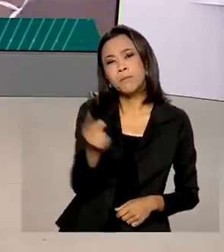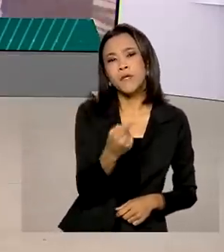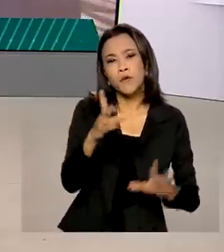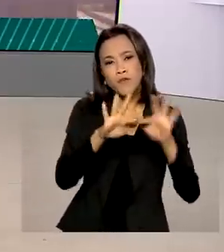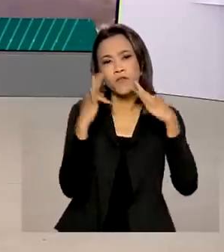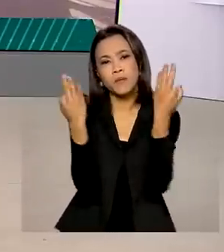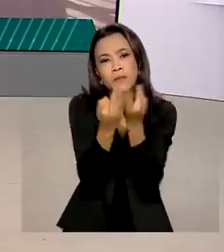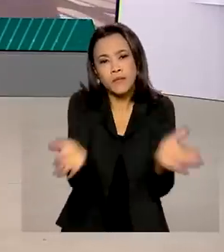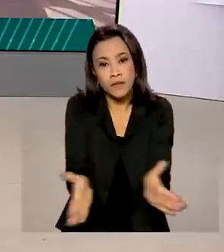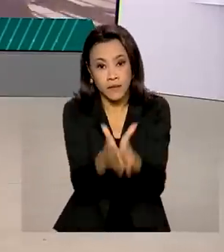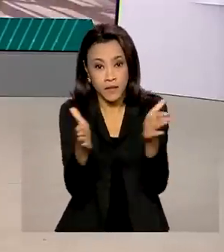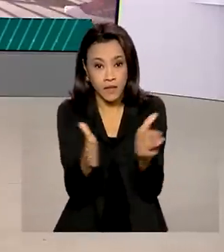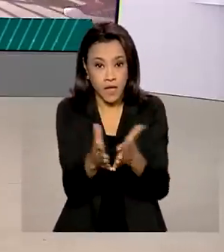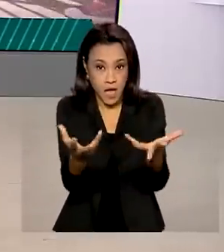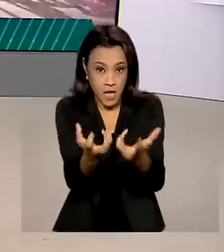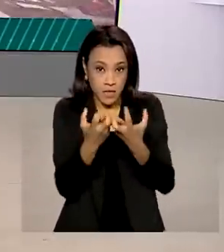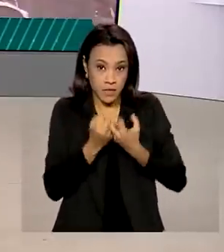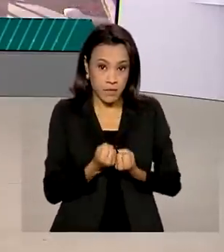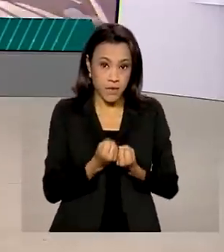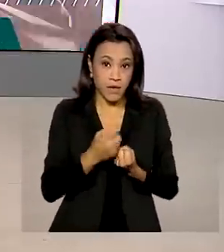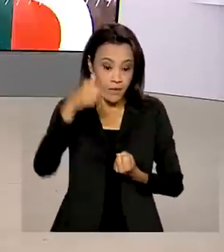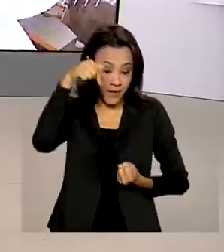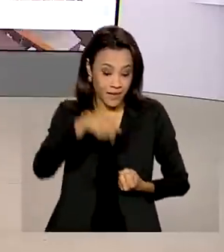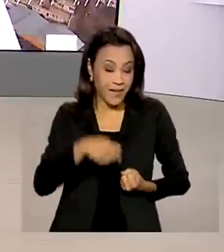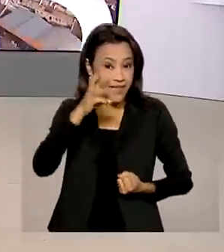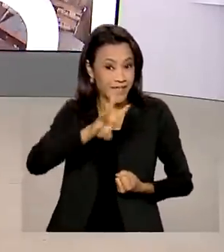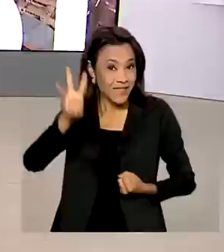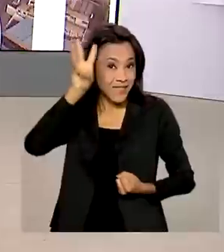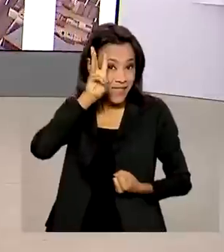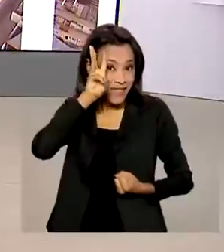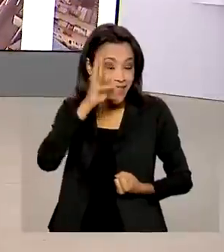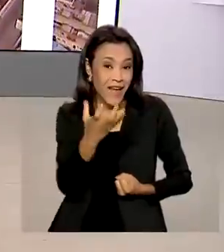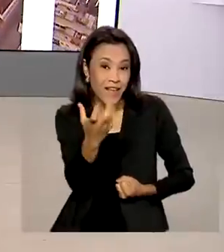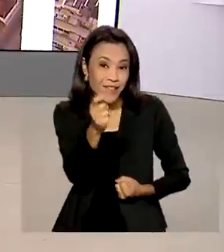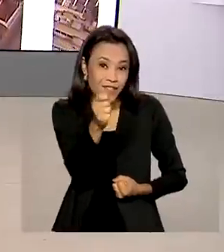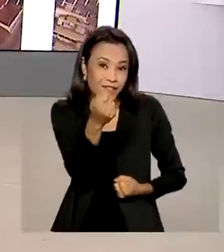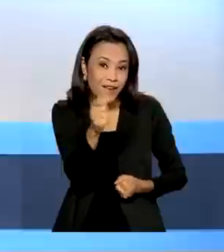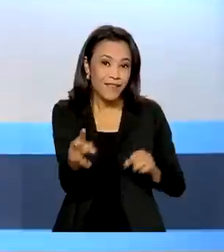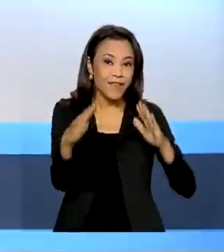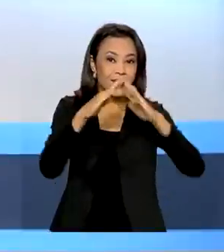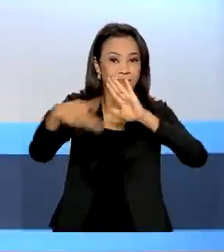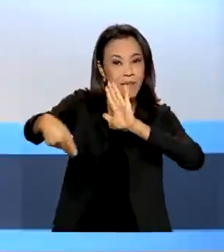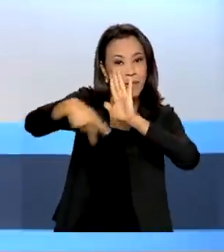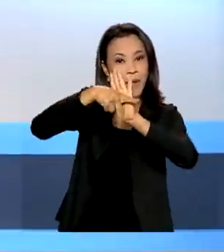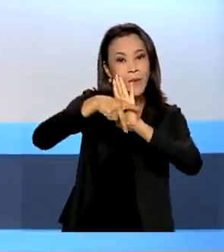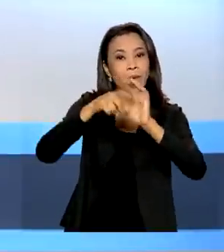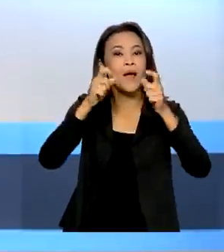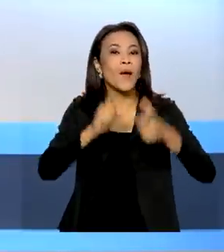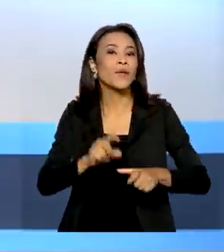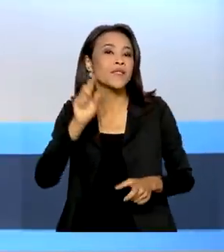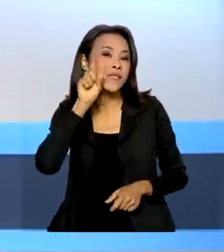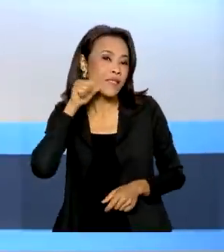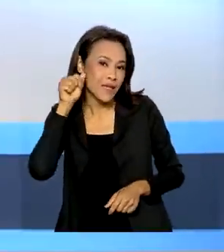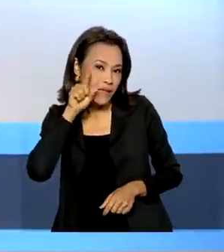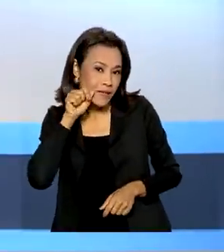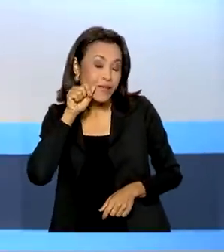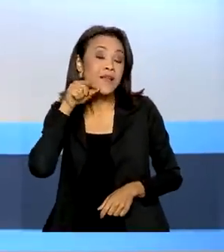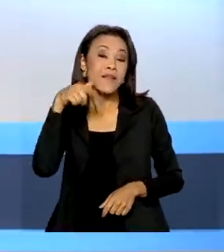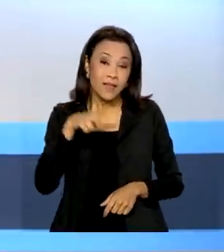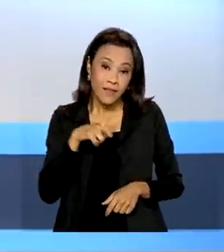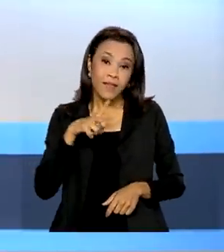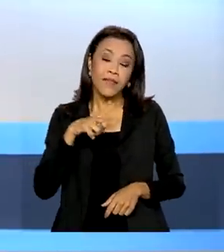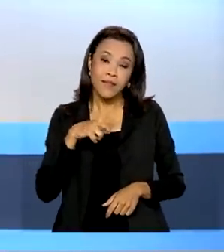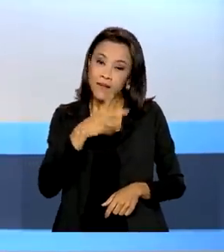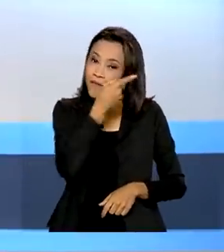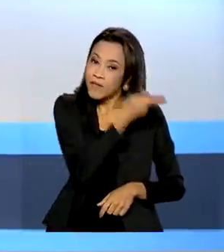de baixa renda receberam nesta terça-feira as chaves da casa própria em Maceió. A entrega fez parte de visita